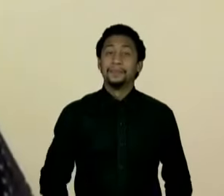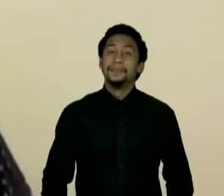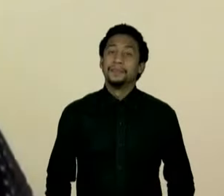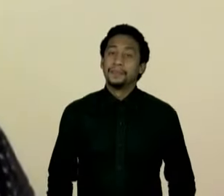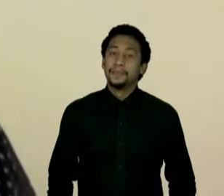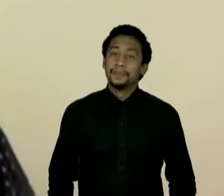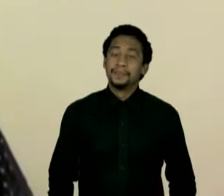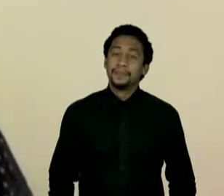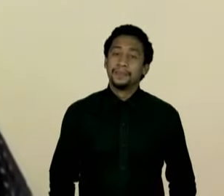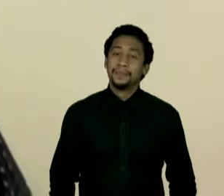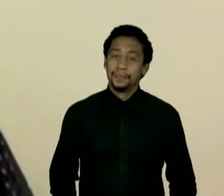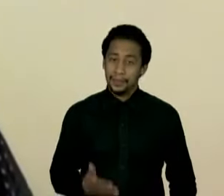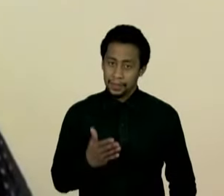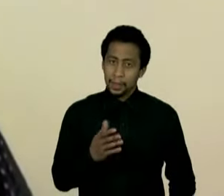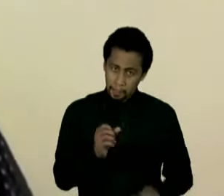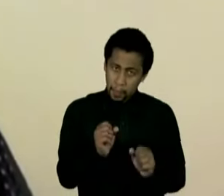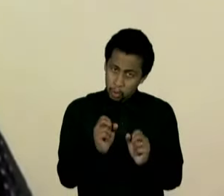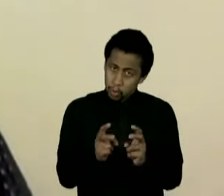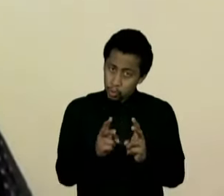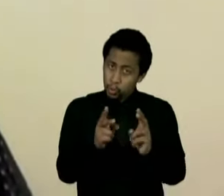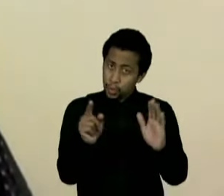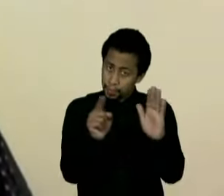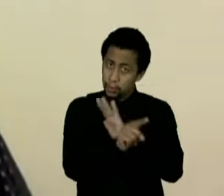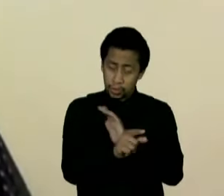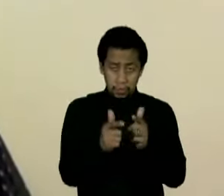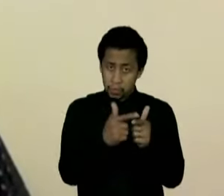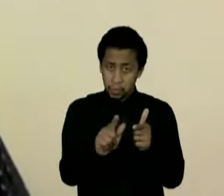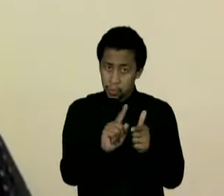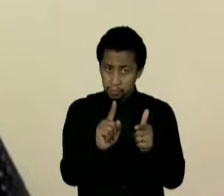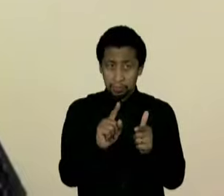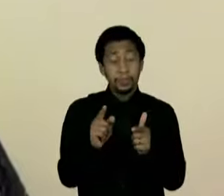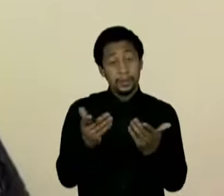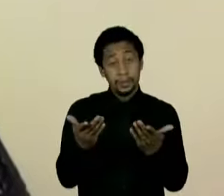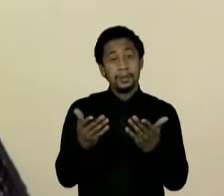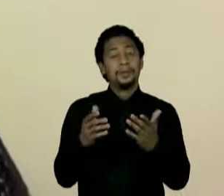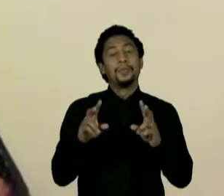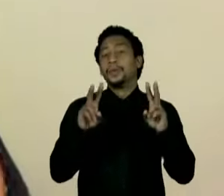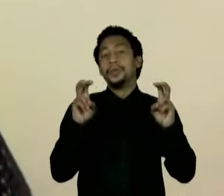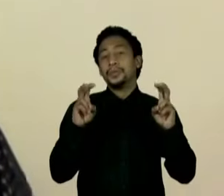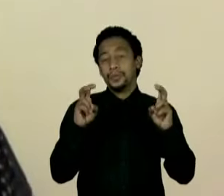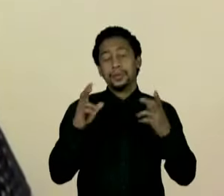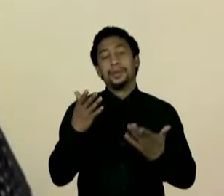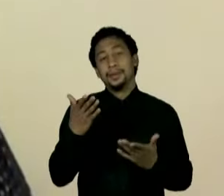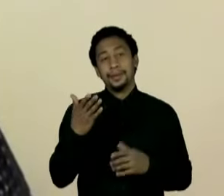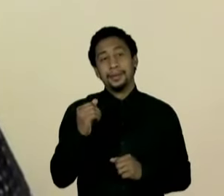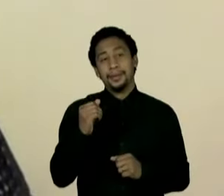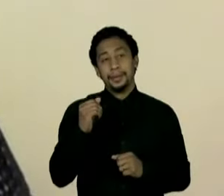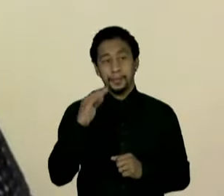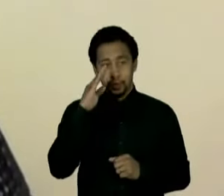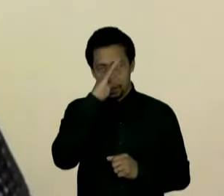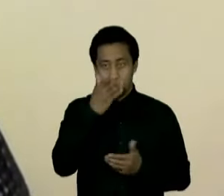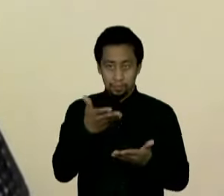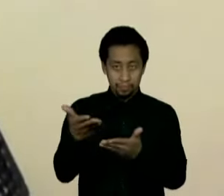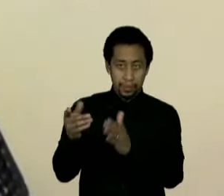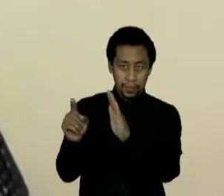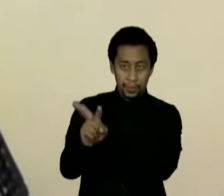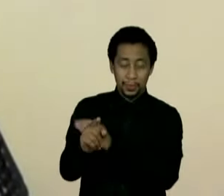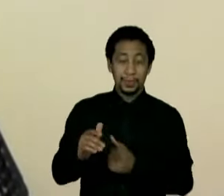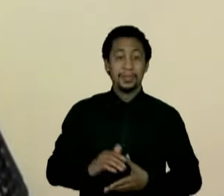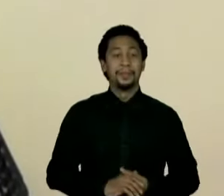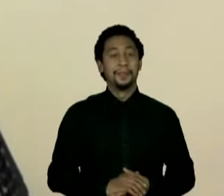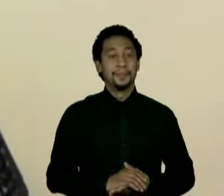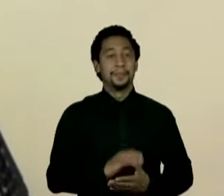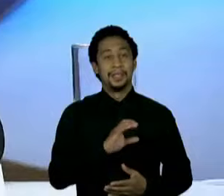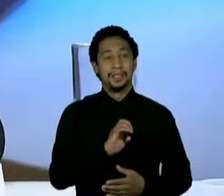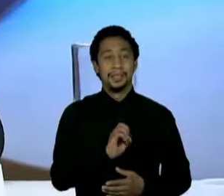O César, se ele quiser continuar nesse mesmo assunto com relação ao Bolsonaro, ele pode fazer a pergunta. Vai, César, então